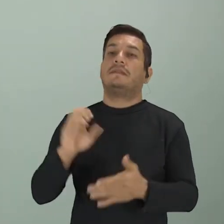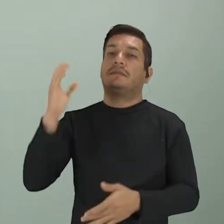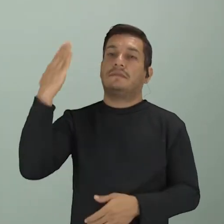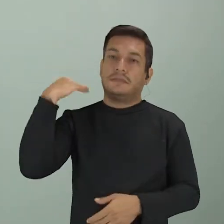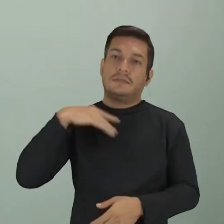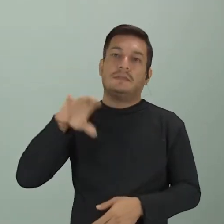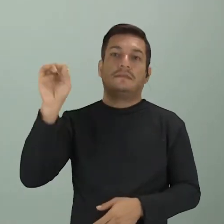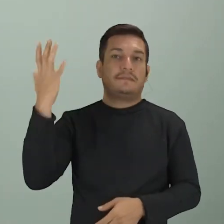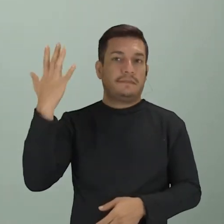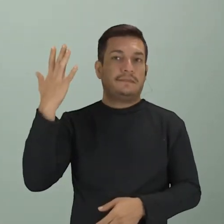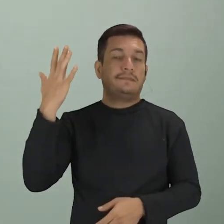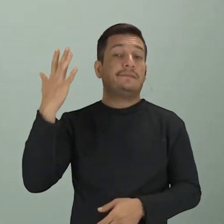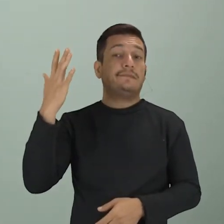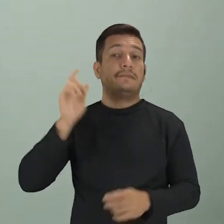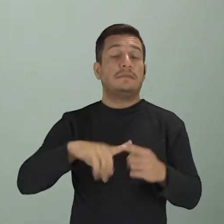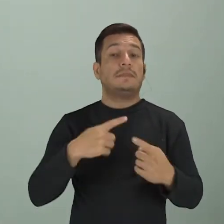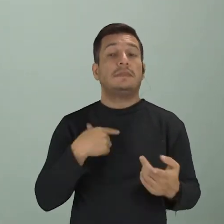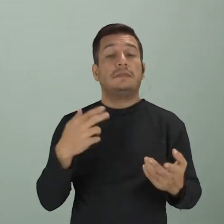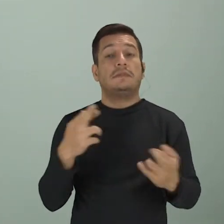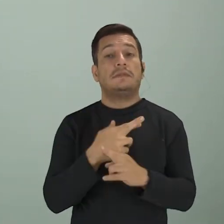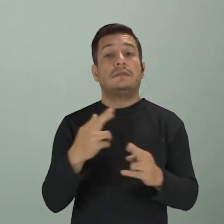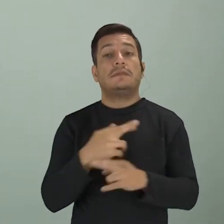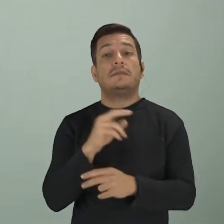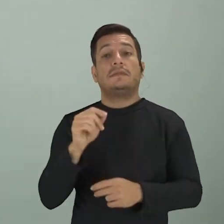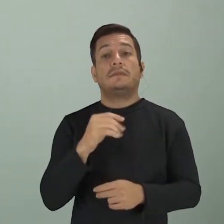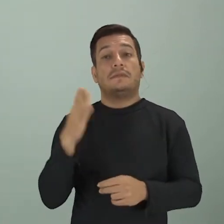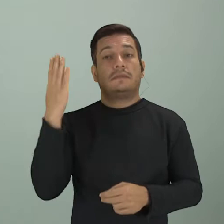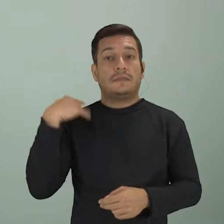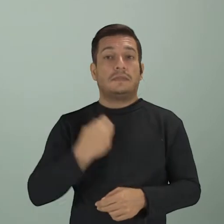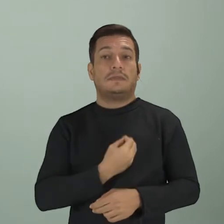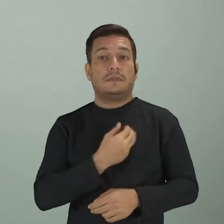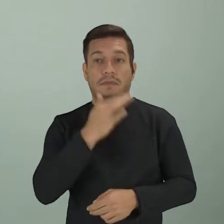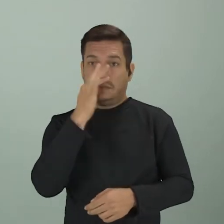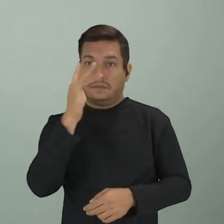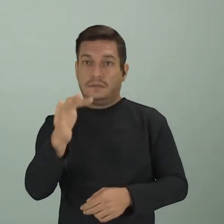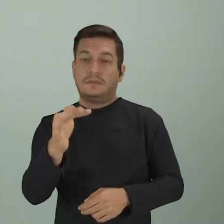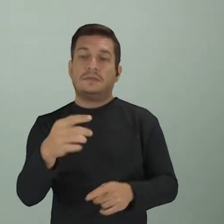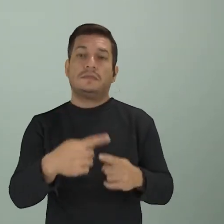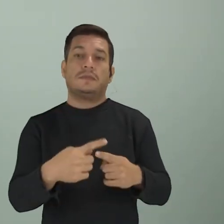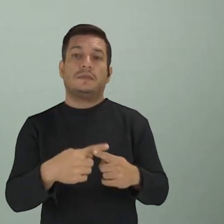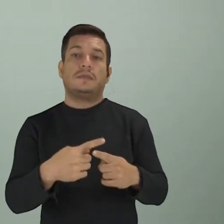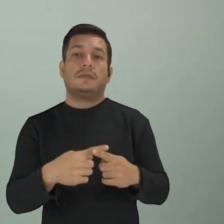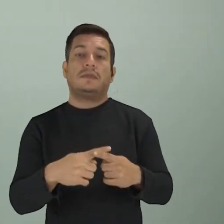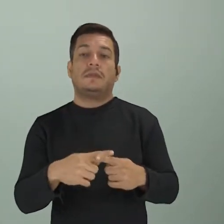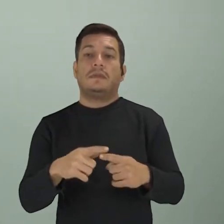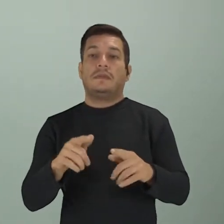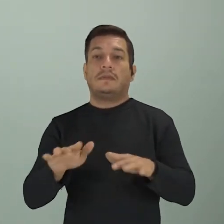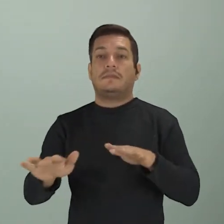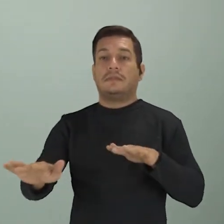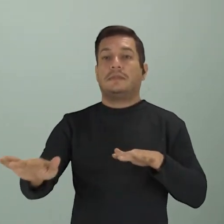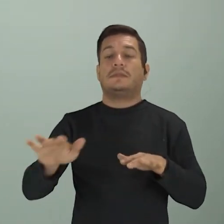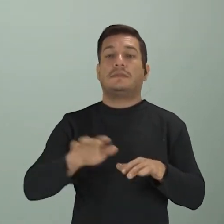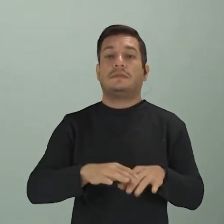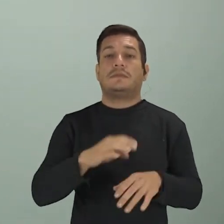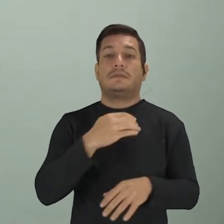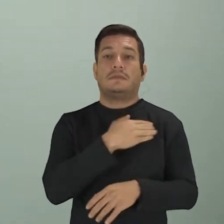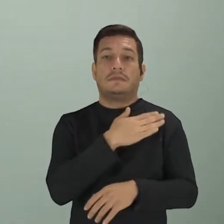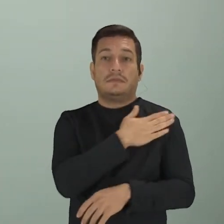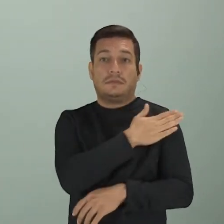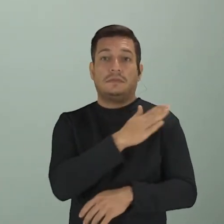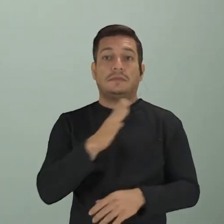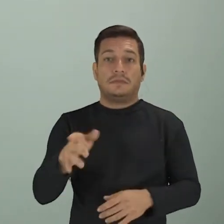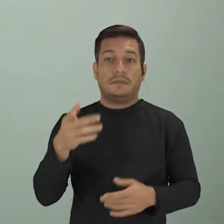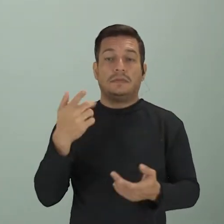Só que aí a gente tem aquela relação de história com o passado, presente e o futuro, né? Porque esses protestos antirracistas que aconteceram